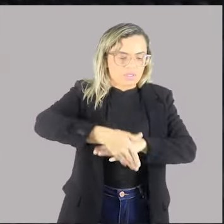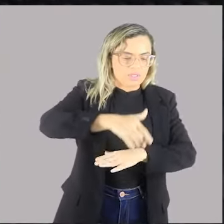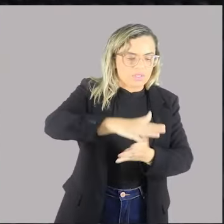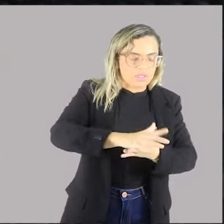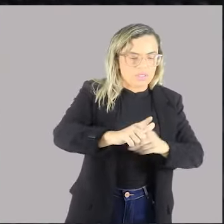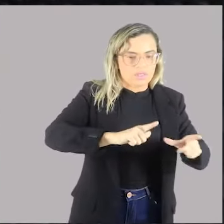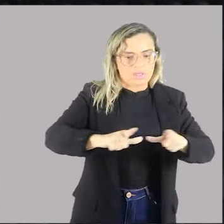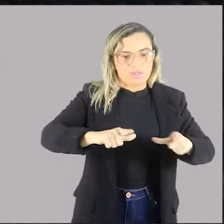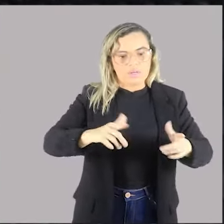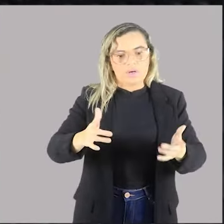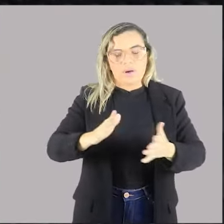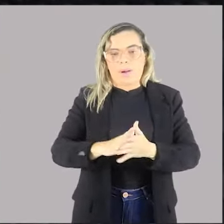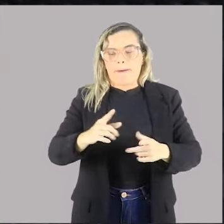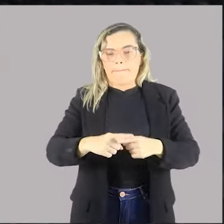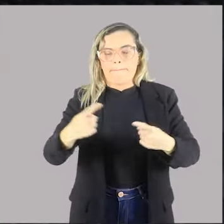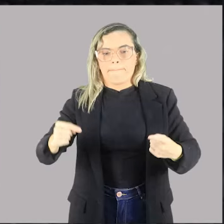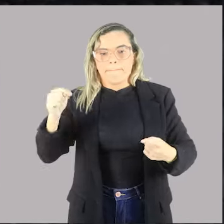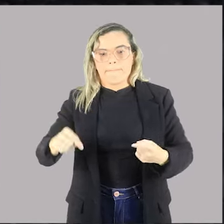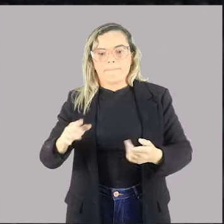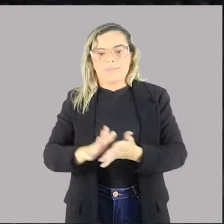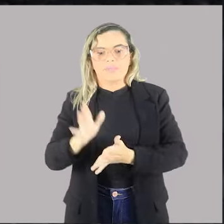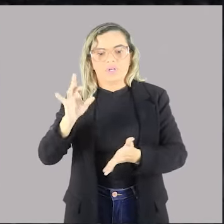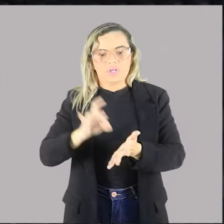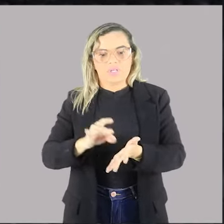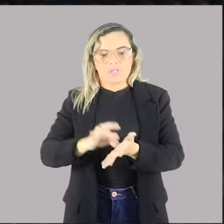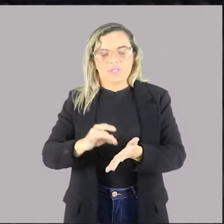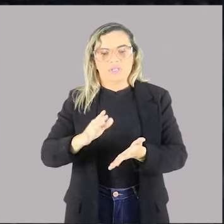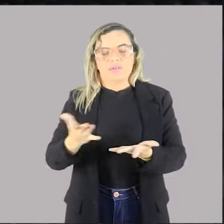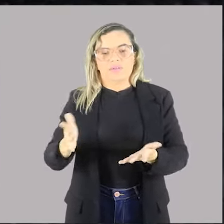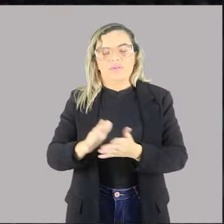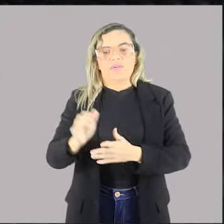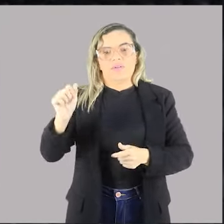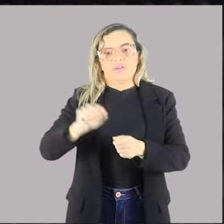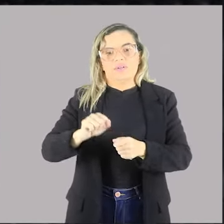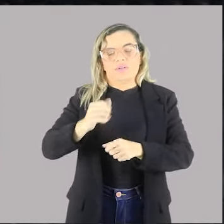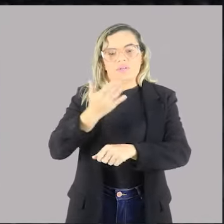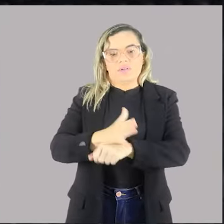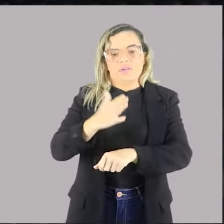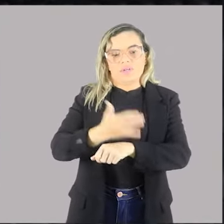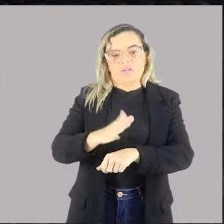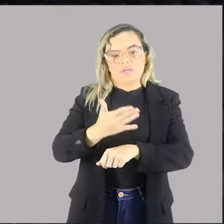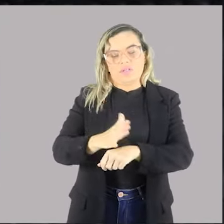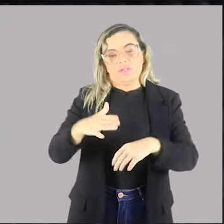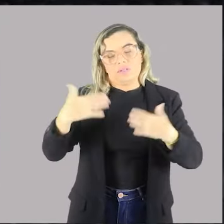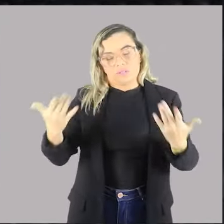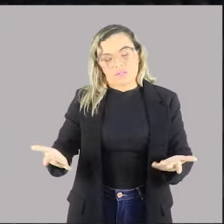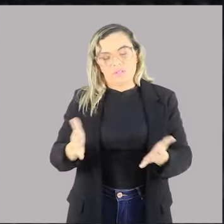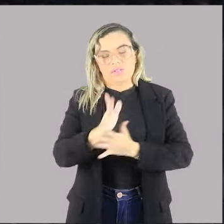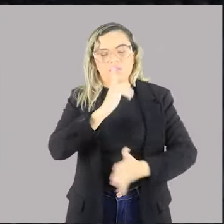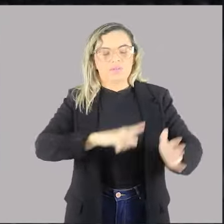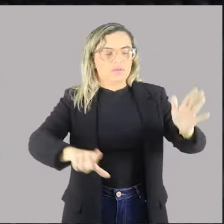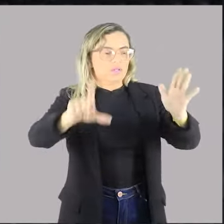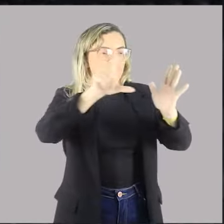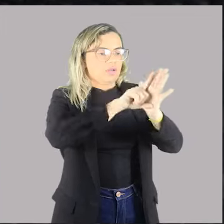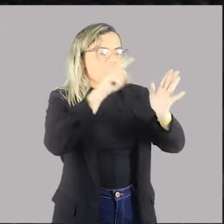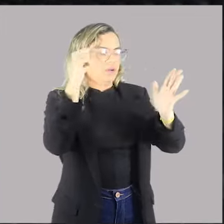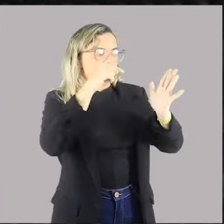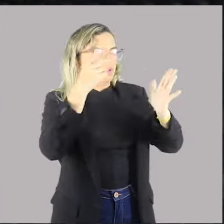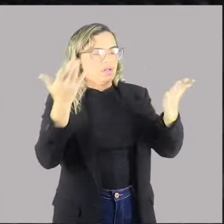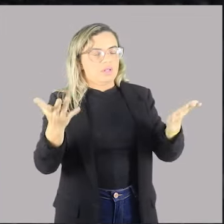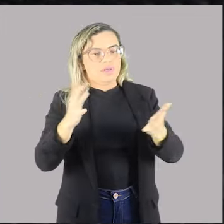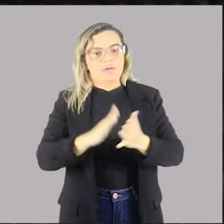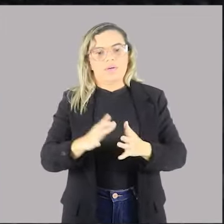servidor efetivo ocupando aquele cargo, certo? A não ser que se faça por lei, perfeito? A não ser que se faça por lei.